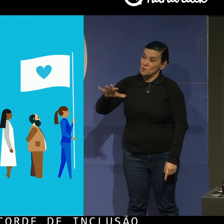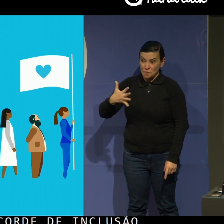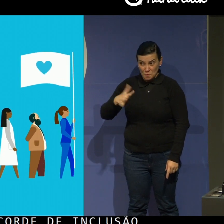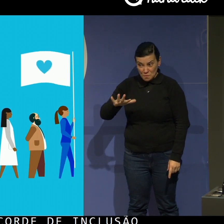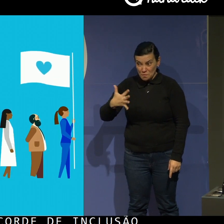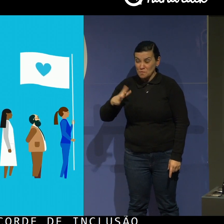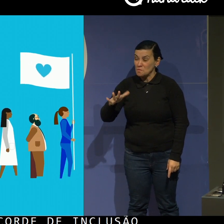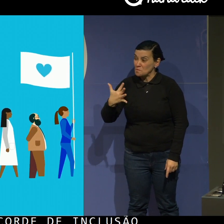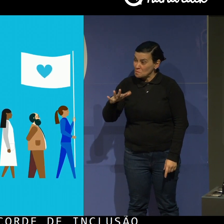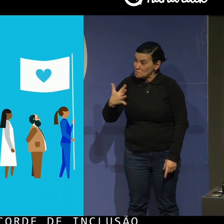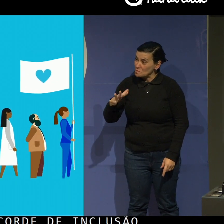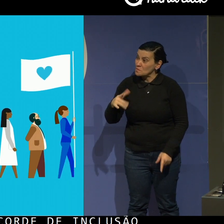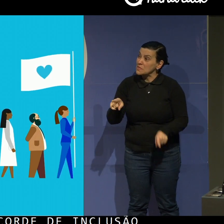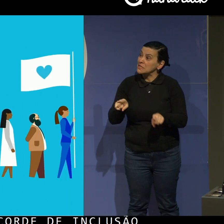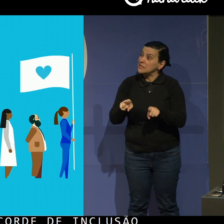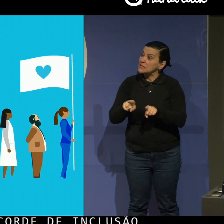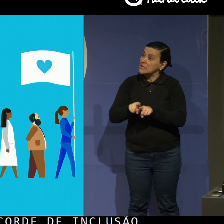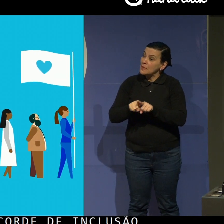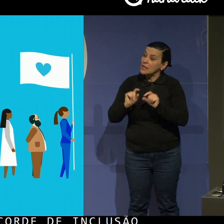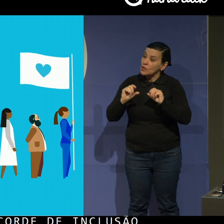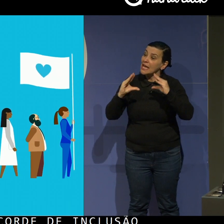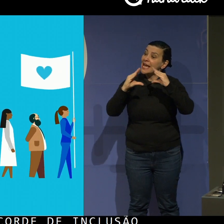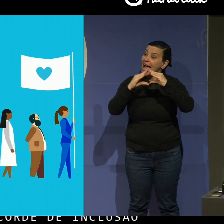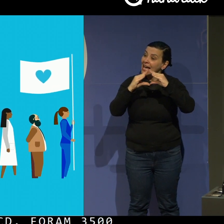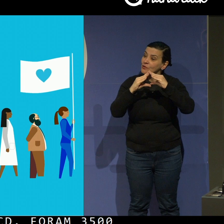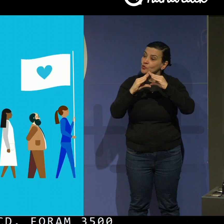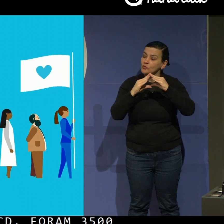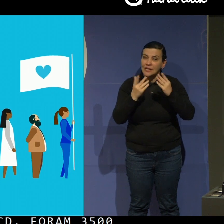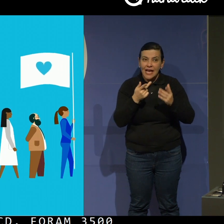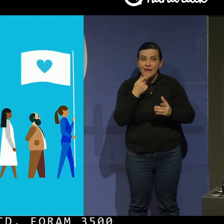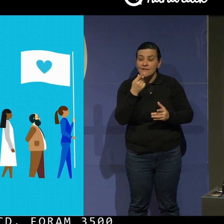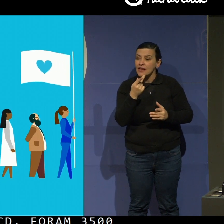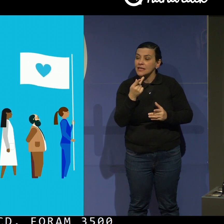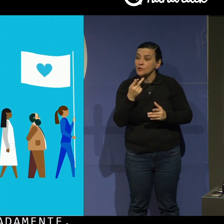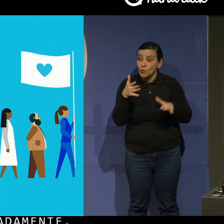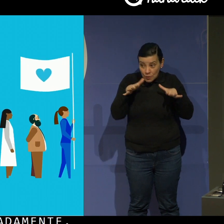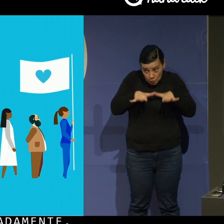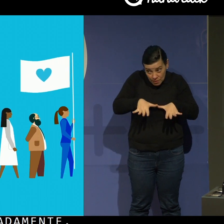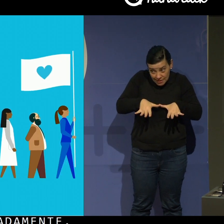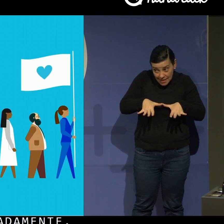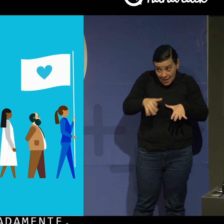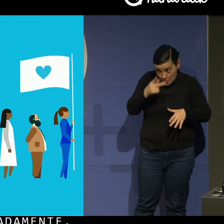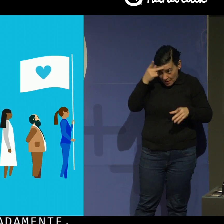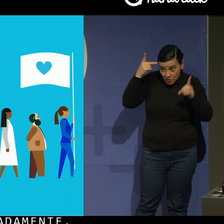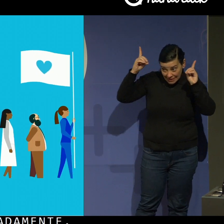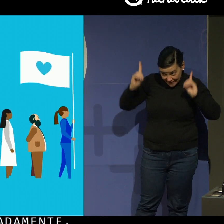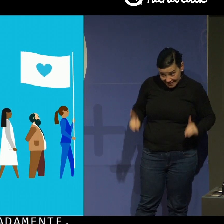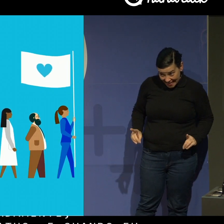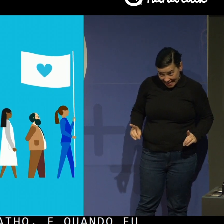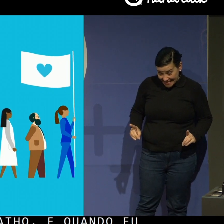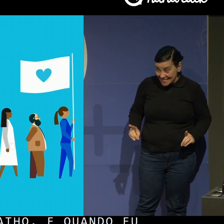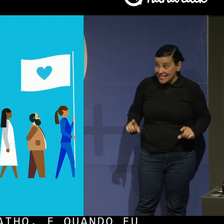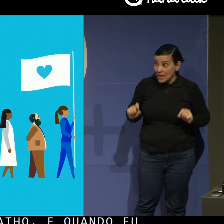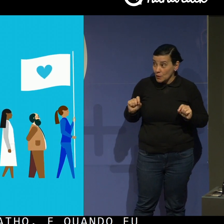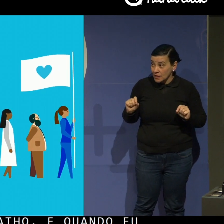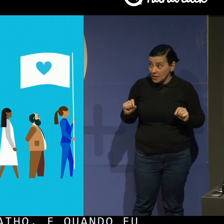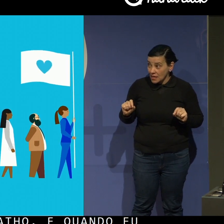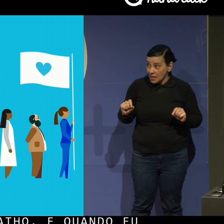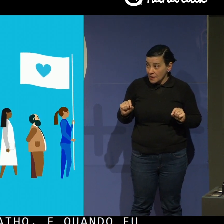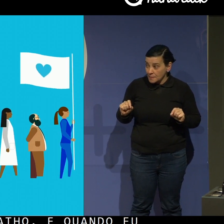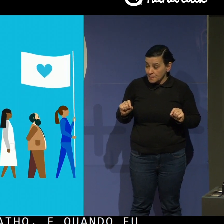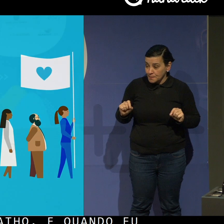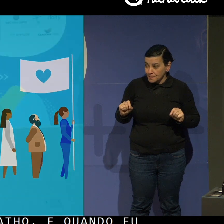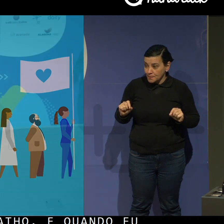contando para a Cato, e quando eu falo inclusão PCD, é inclusão de pessoa com